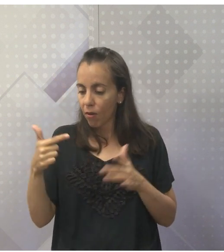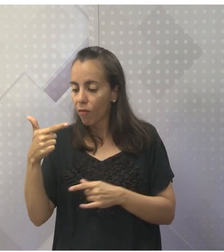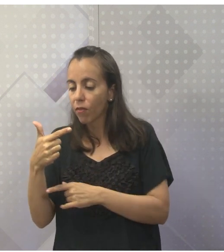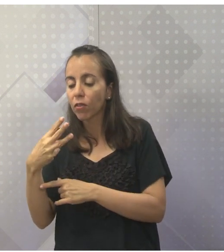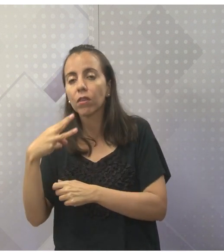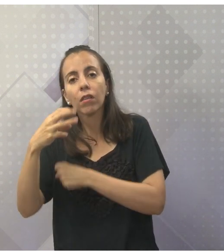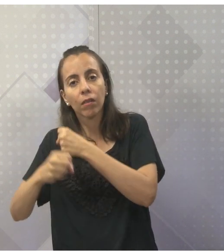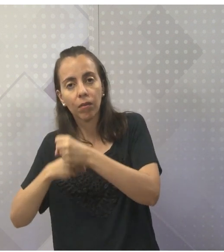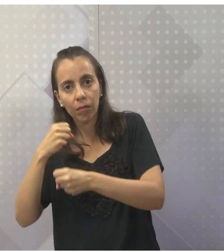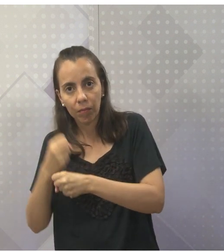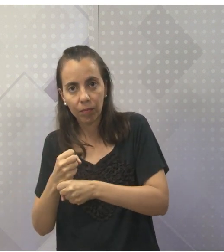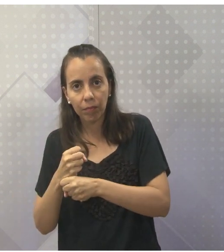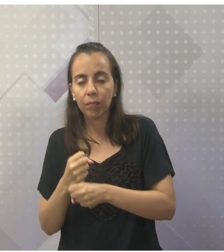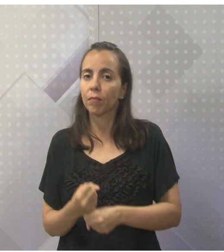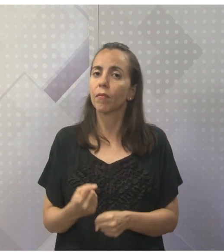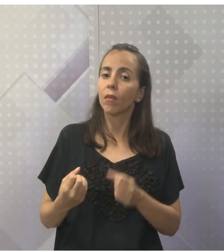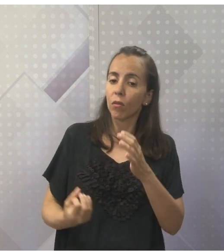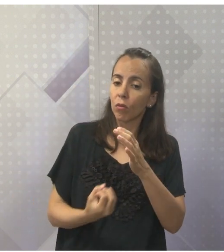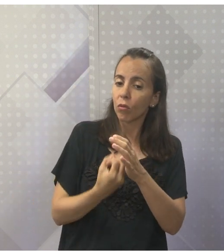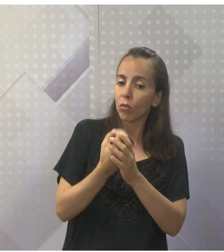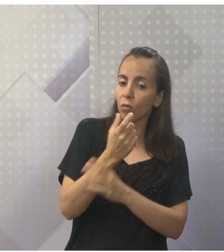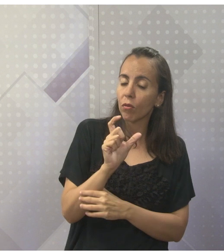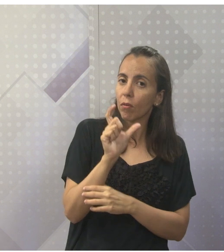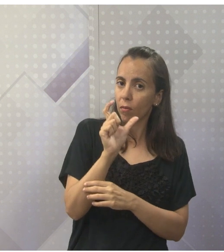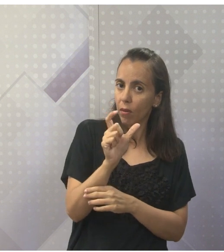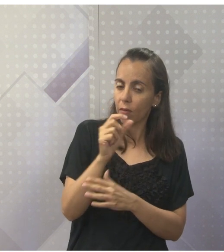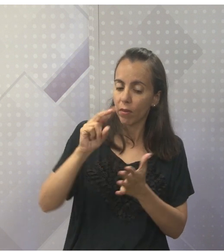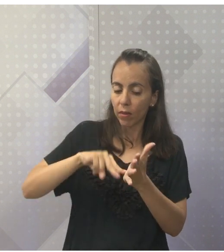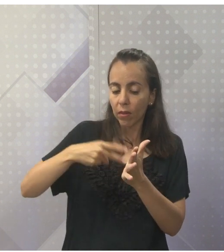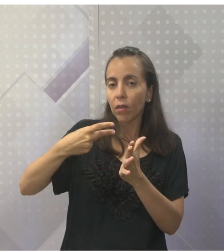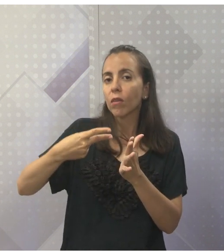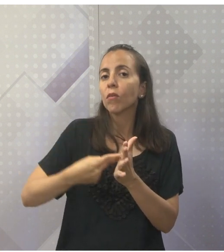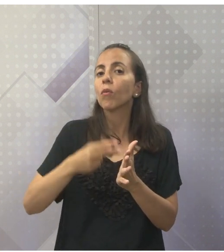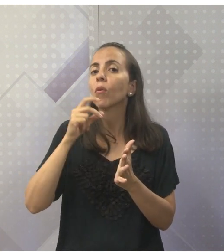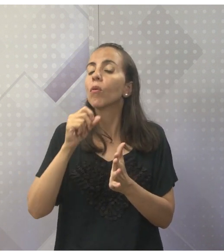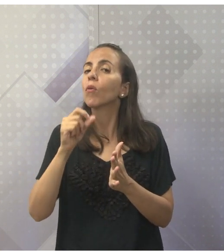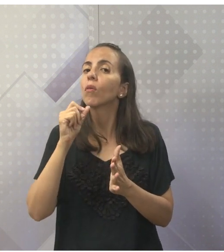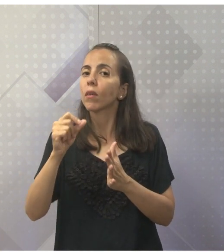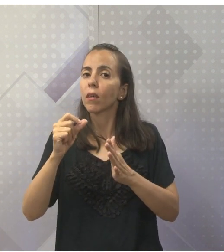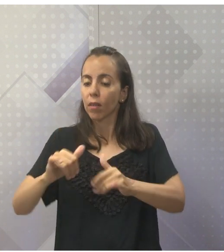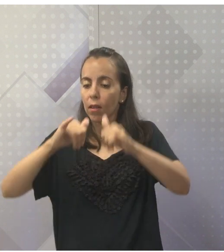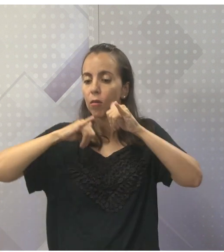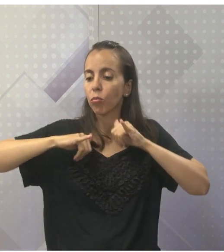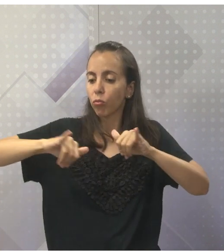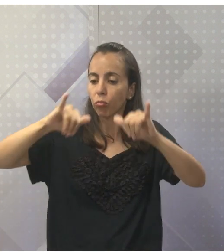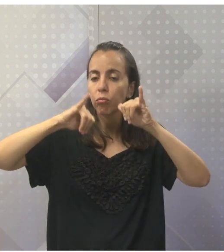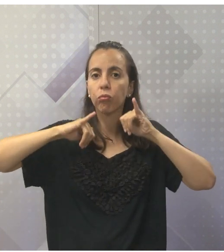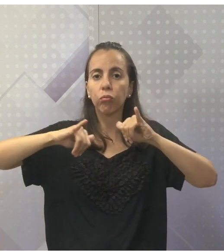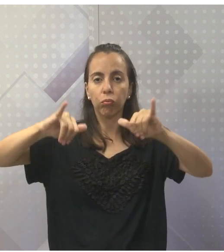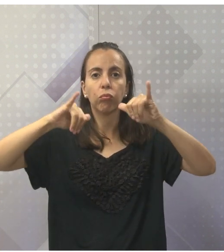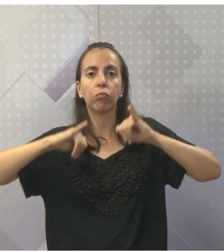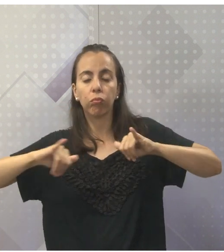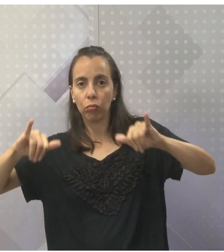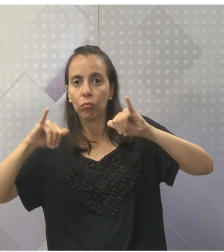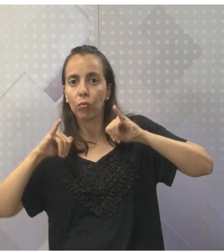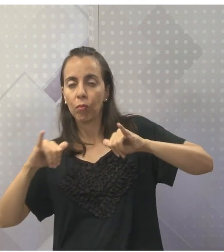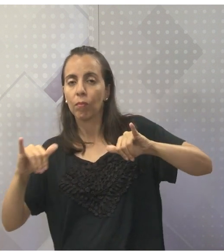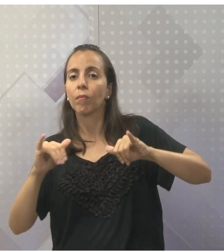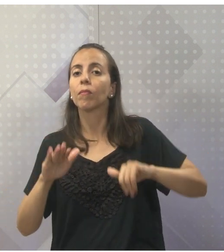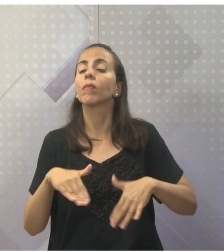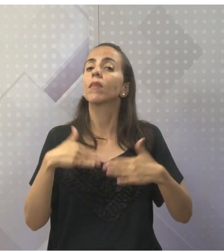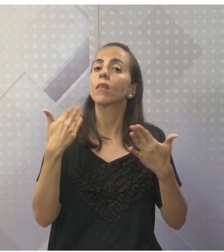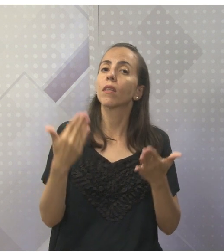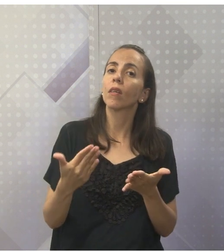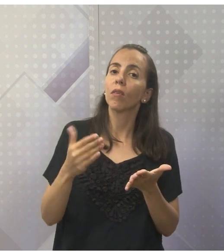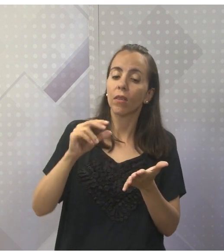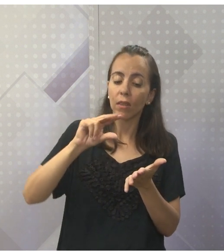deriva de um verbo árabe, que significa declamar ou recitar. Alcorão é, portanto, uma